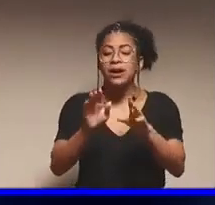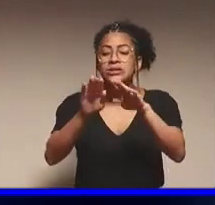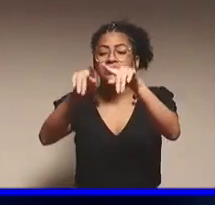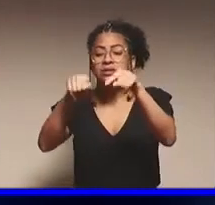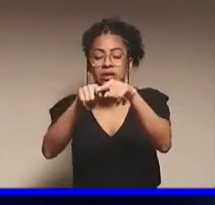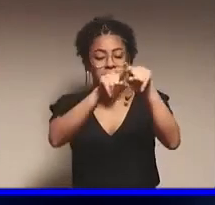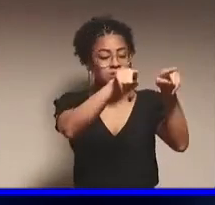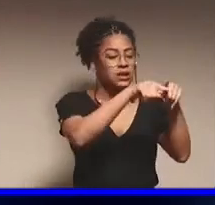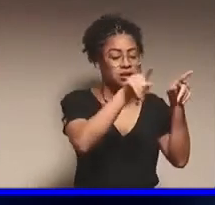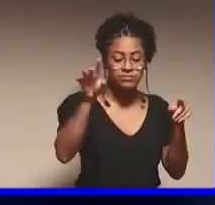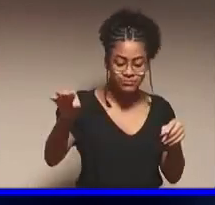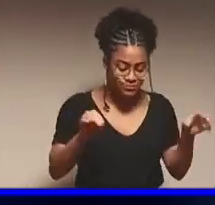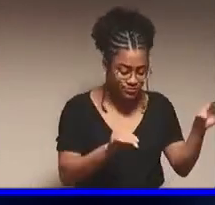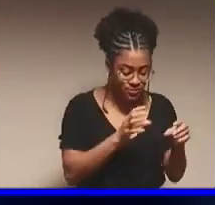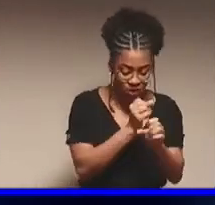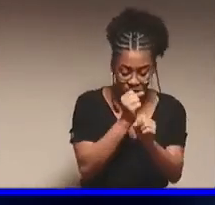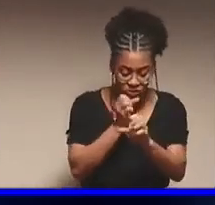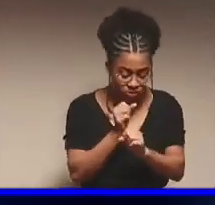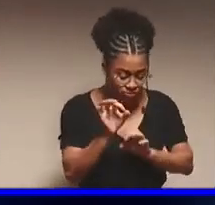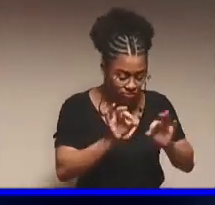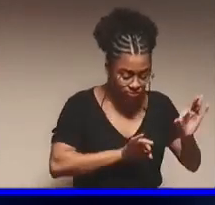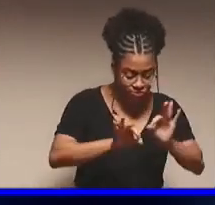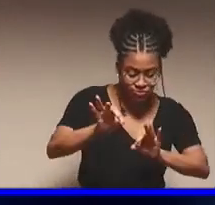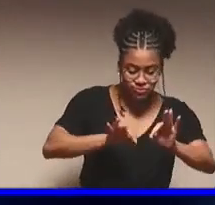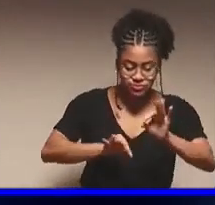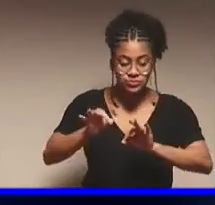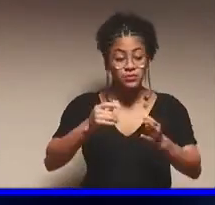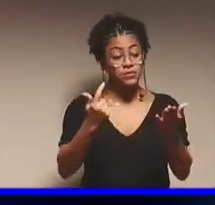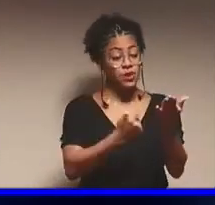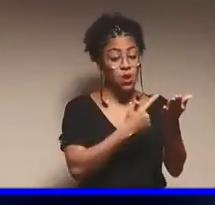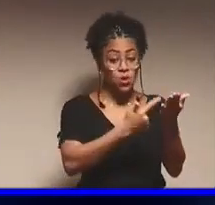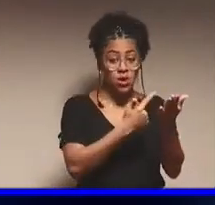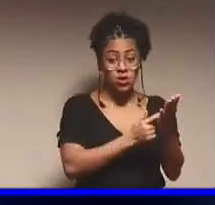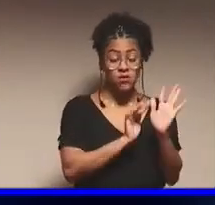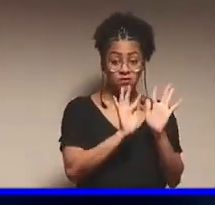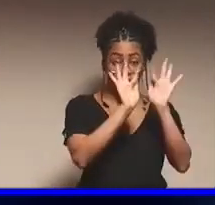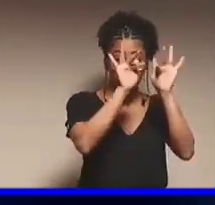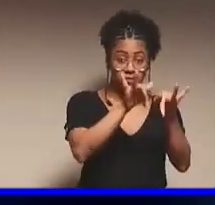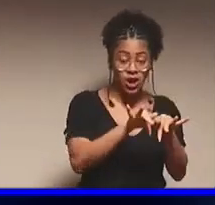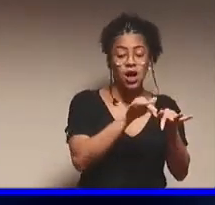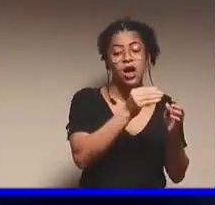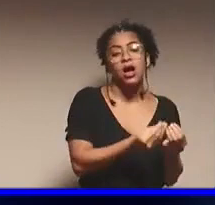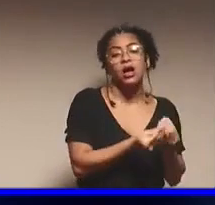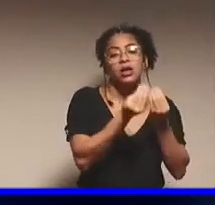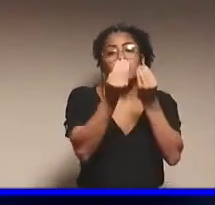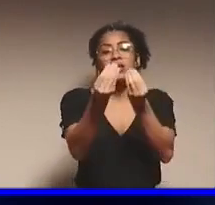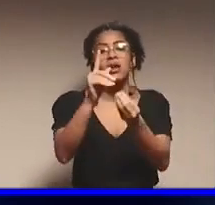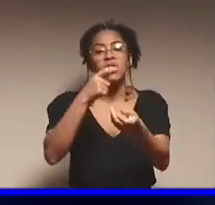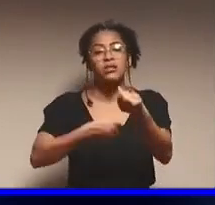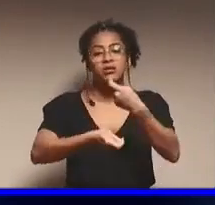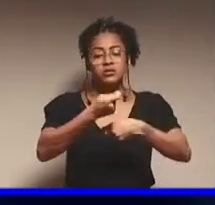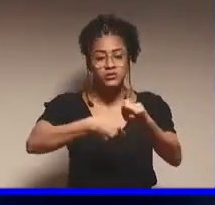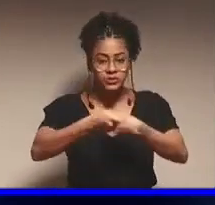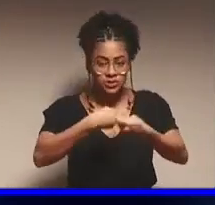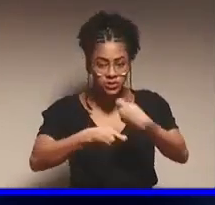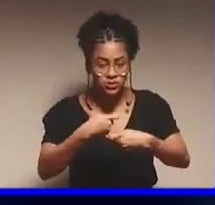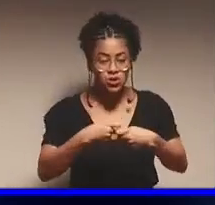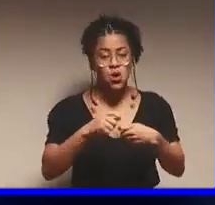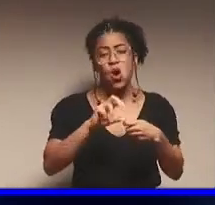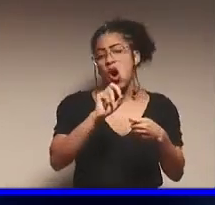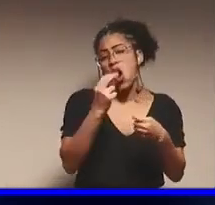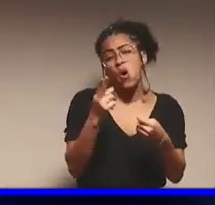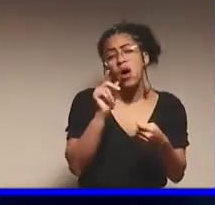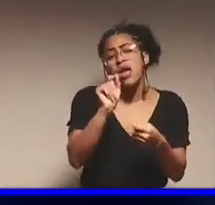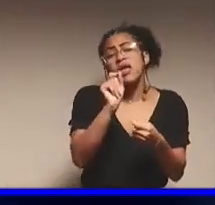contabilizando. No final, aquele livro era entregue para os administradores, ou para quem fosse, ou então as informações